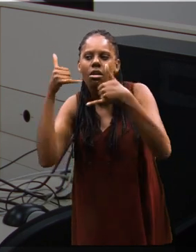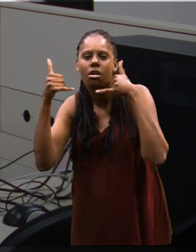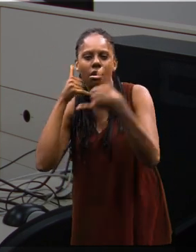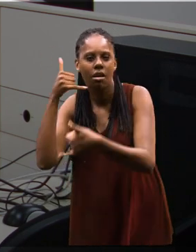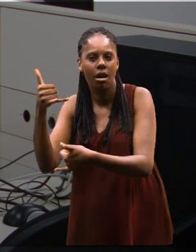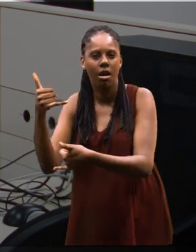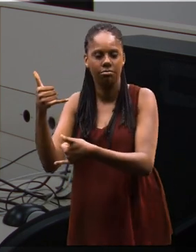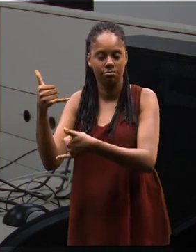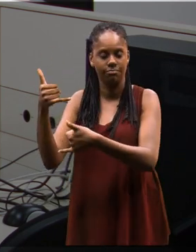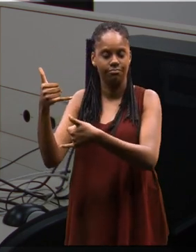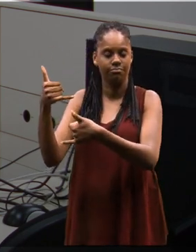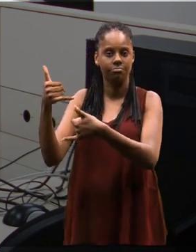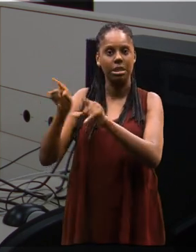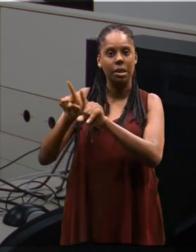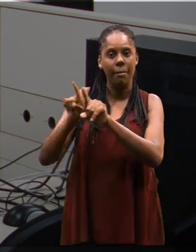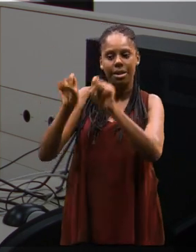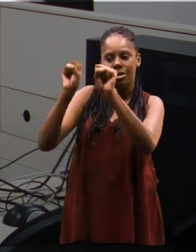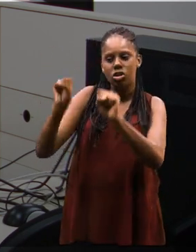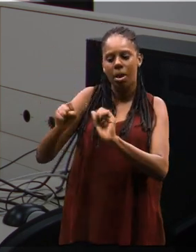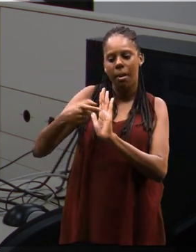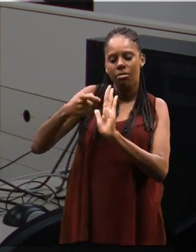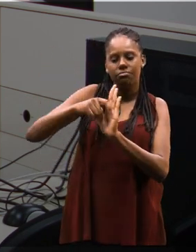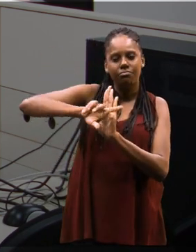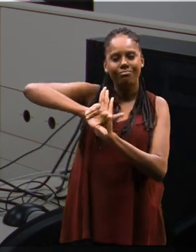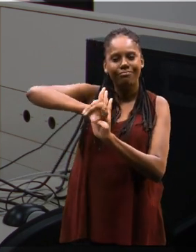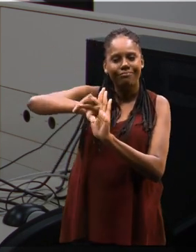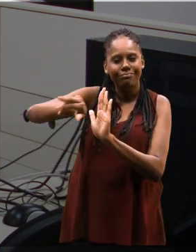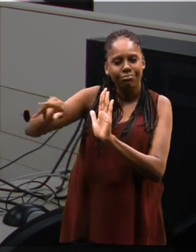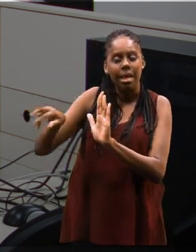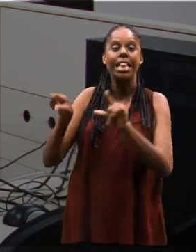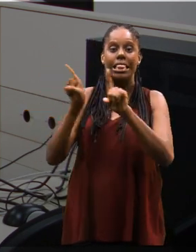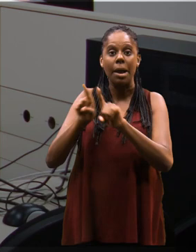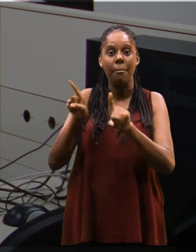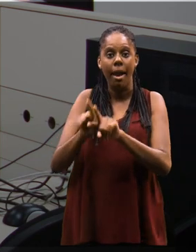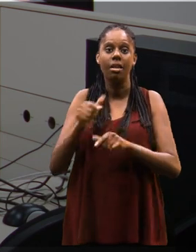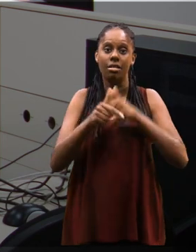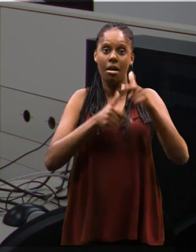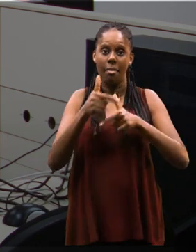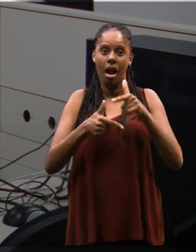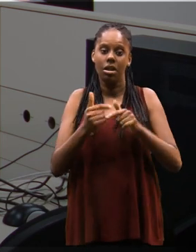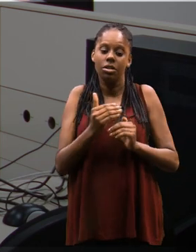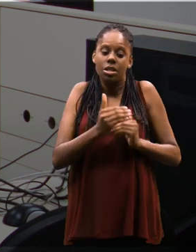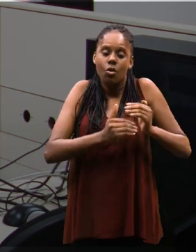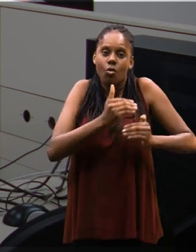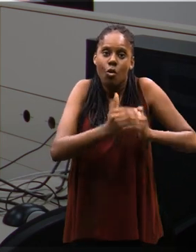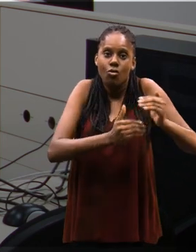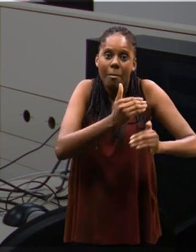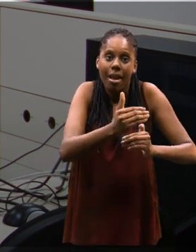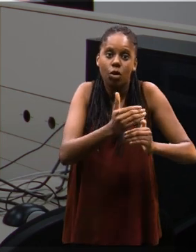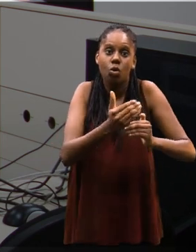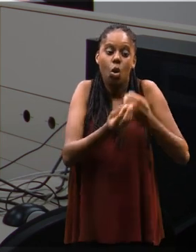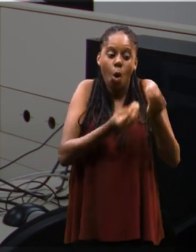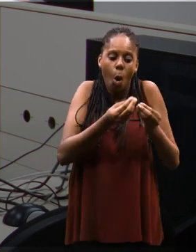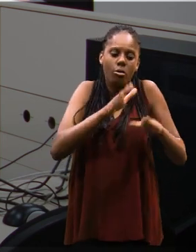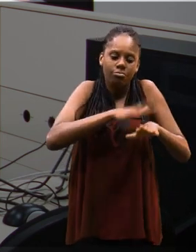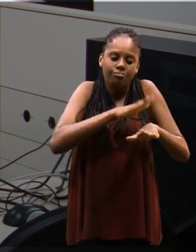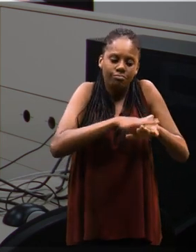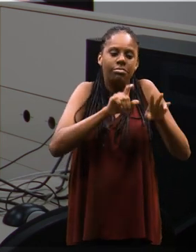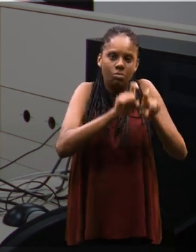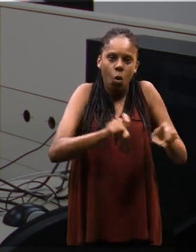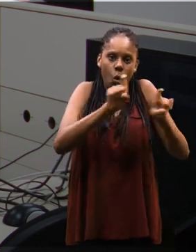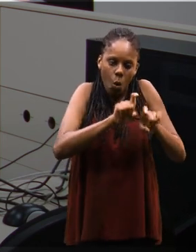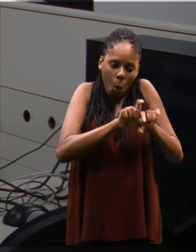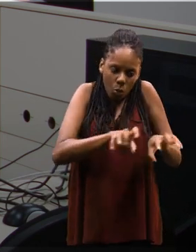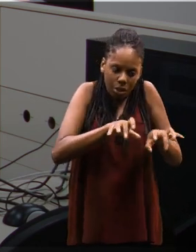telefonia, sistemas de dispositivos, como pode também estar atuando no desenvolvimento da própria